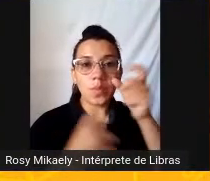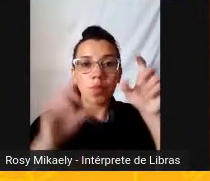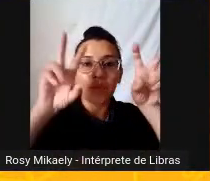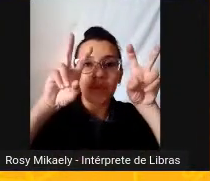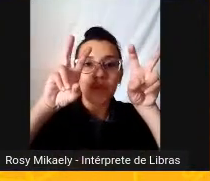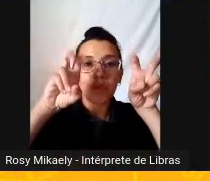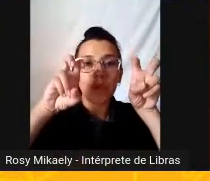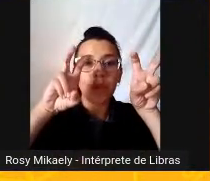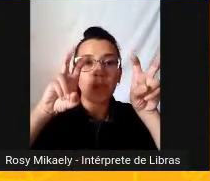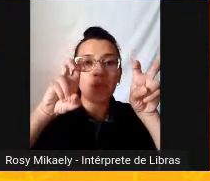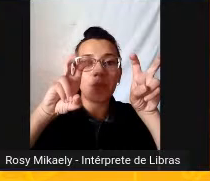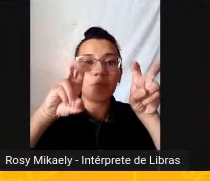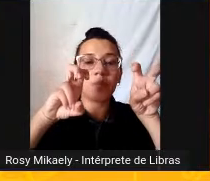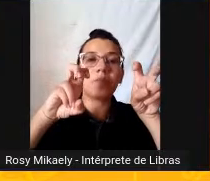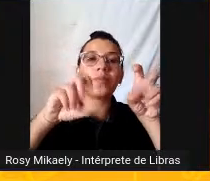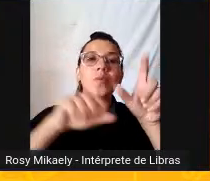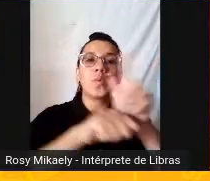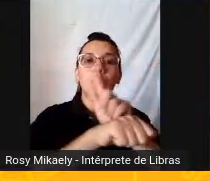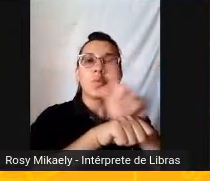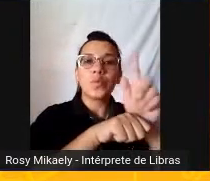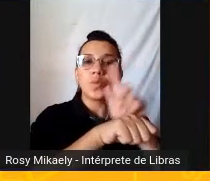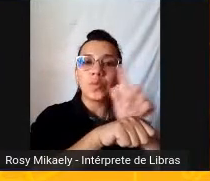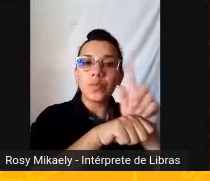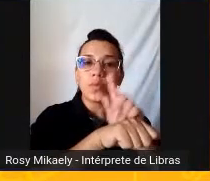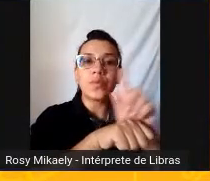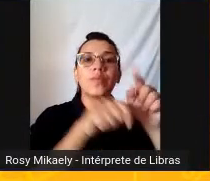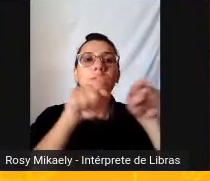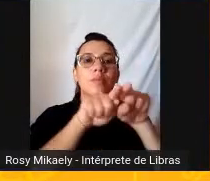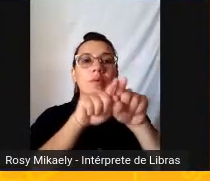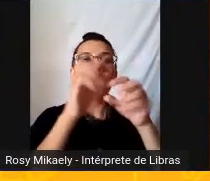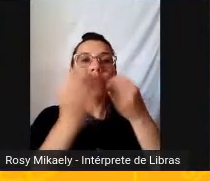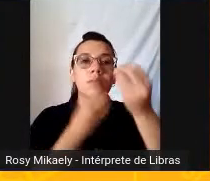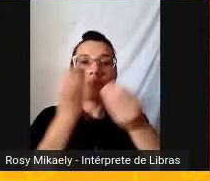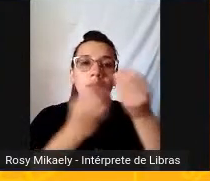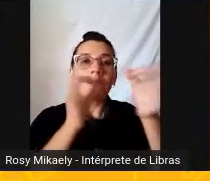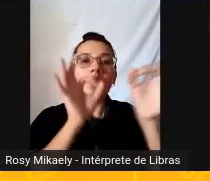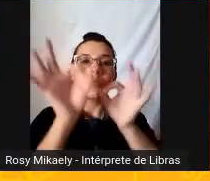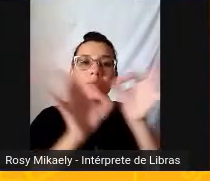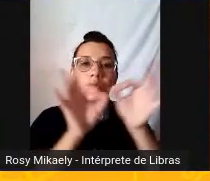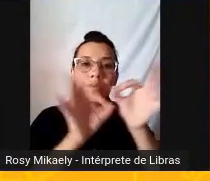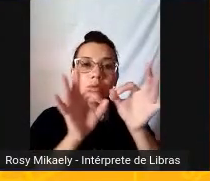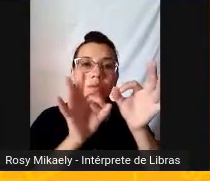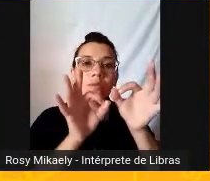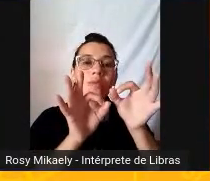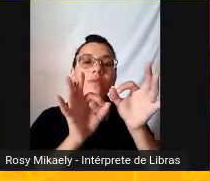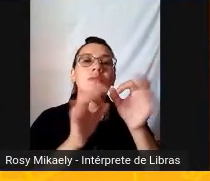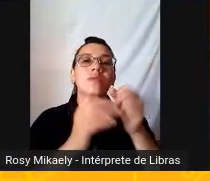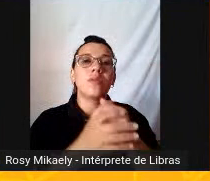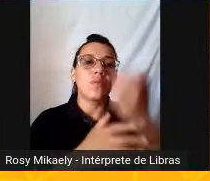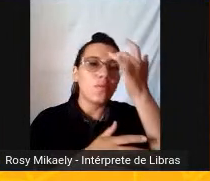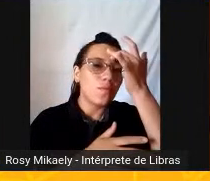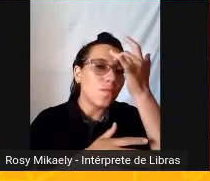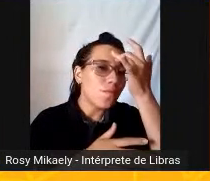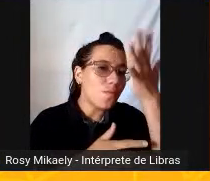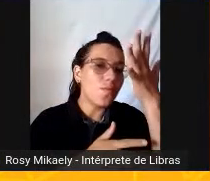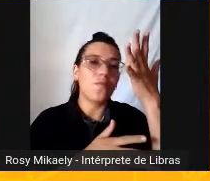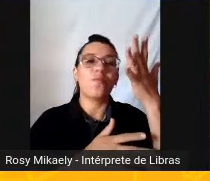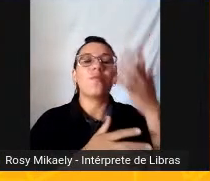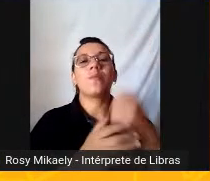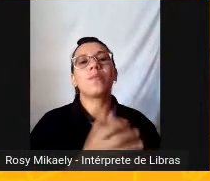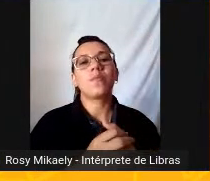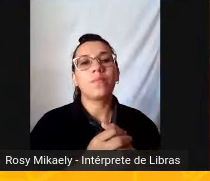Observar o gênero textual Como que ele se organiza Isso vai facilitar muito Vejam bem